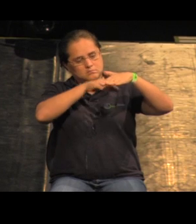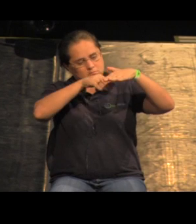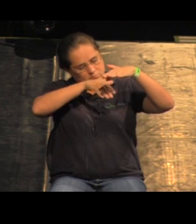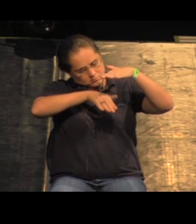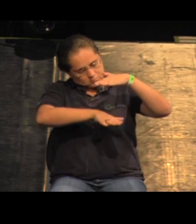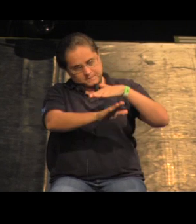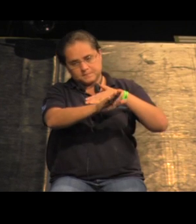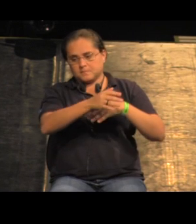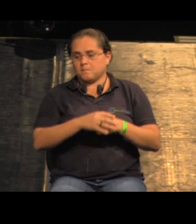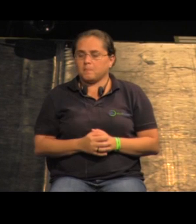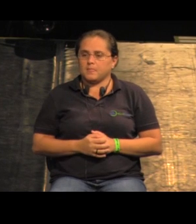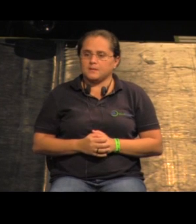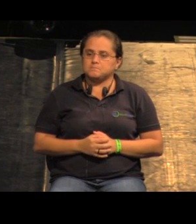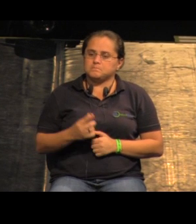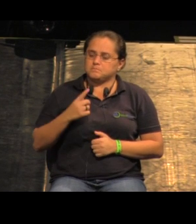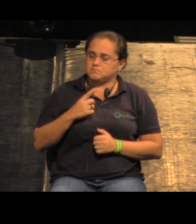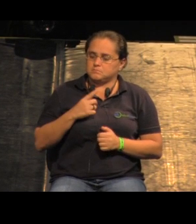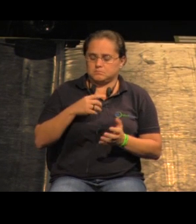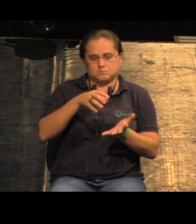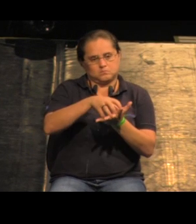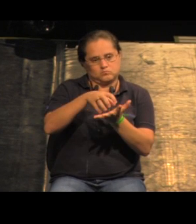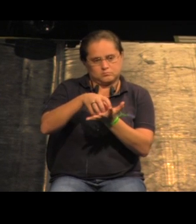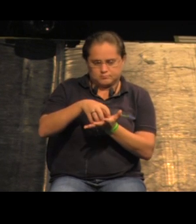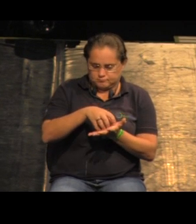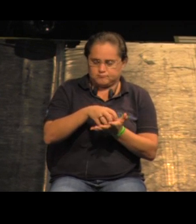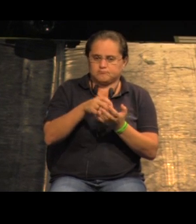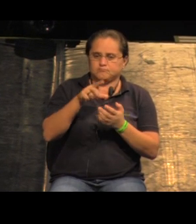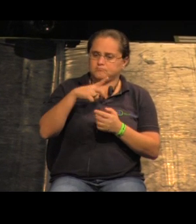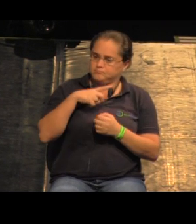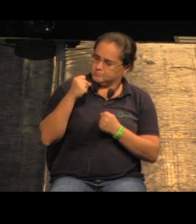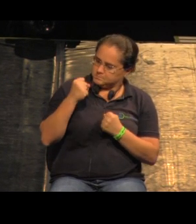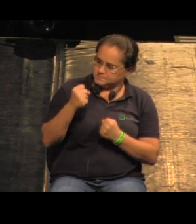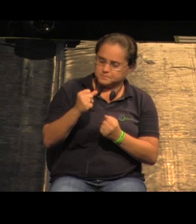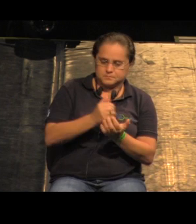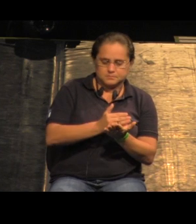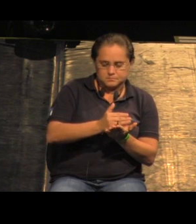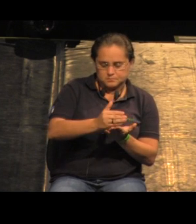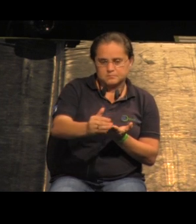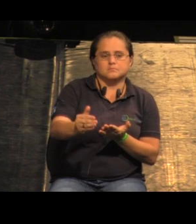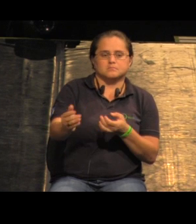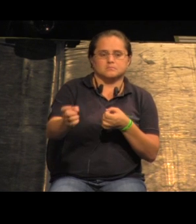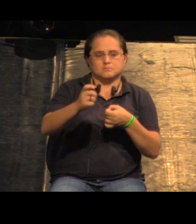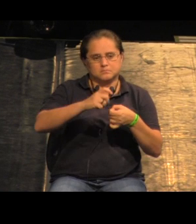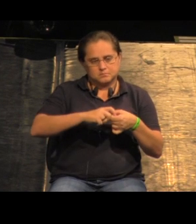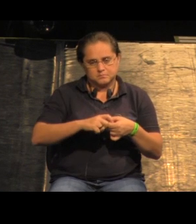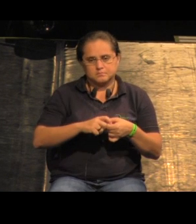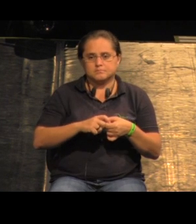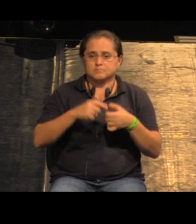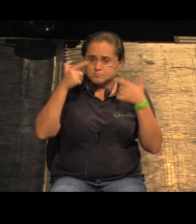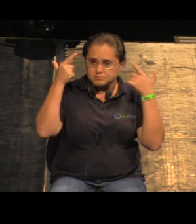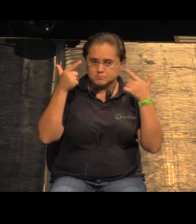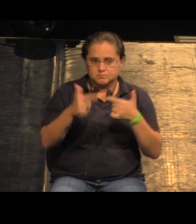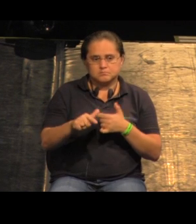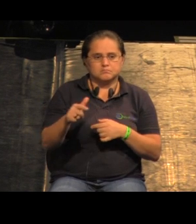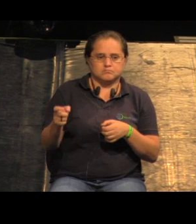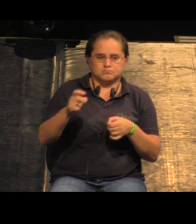elevado inclusive e essas pequenas centralidades teriam o poder de iniciar uma regeneração e principalmente a reocupação